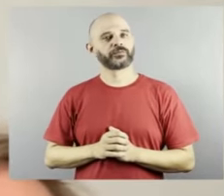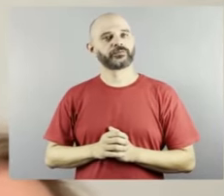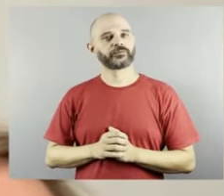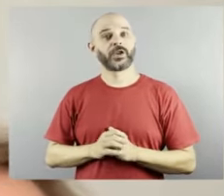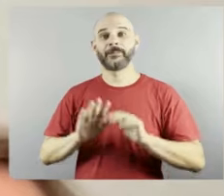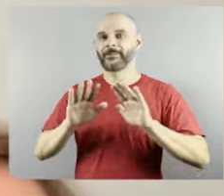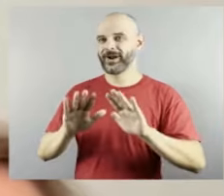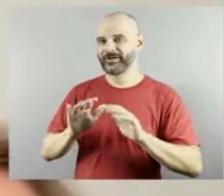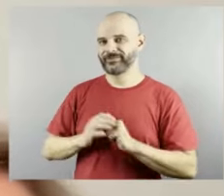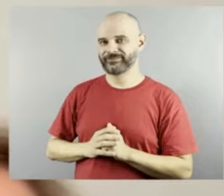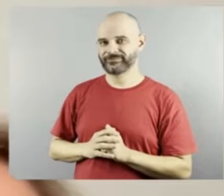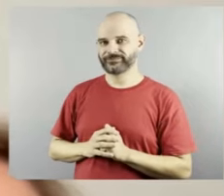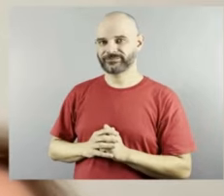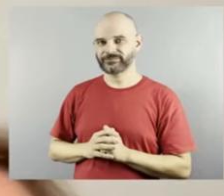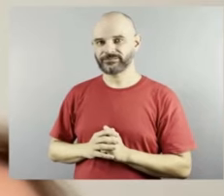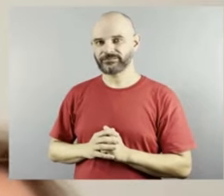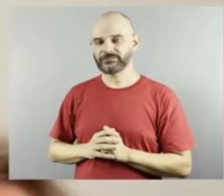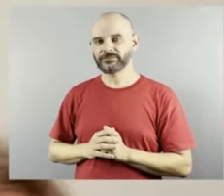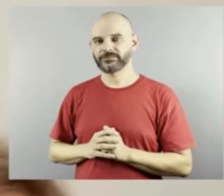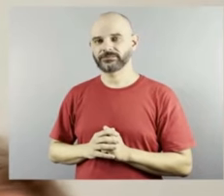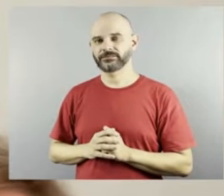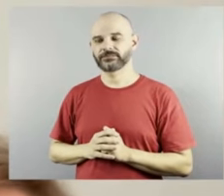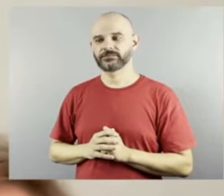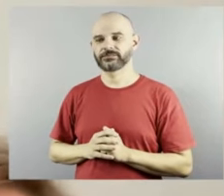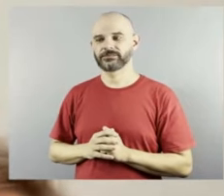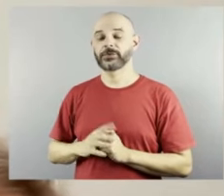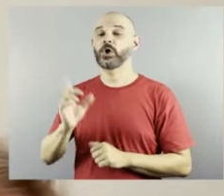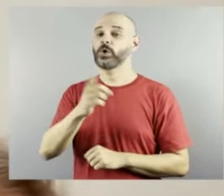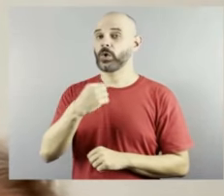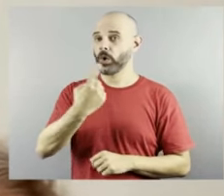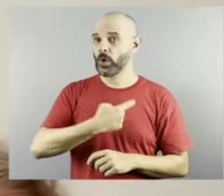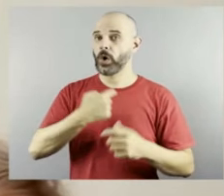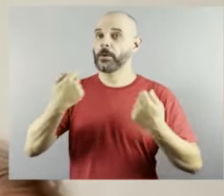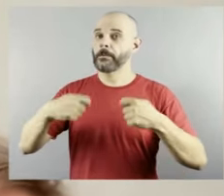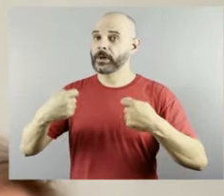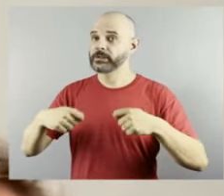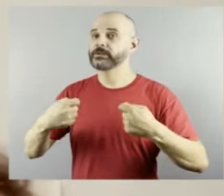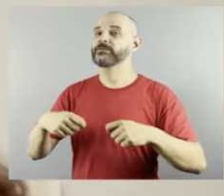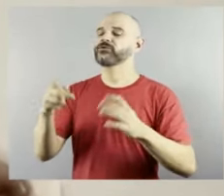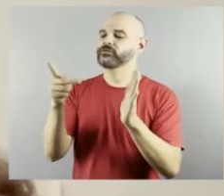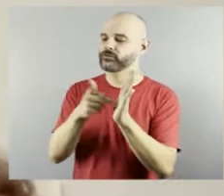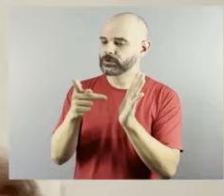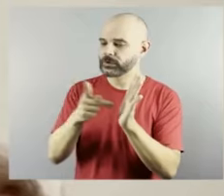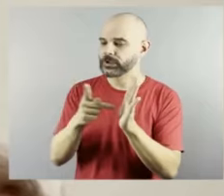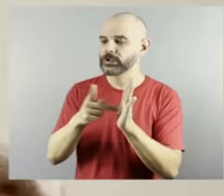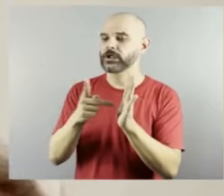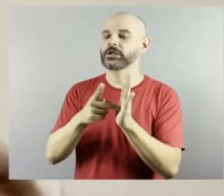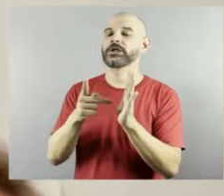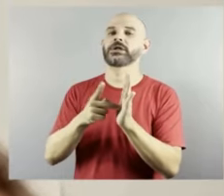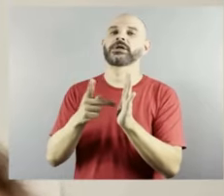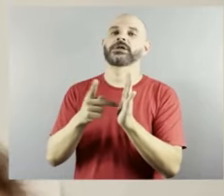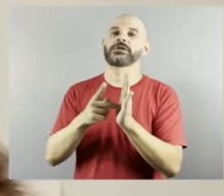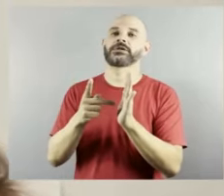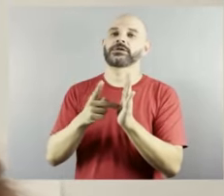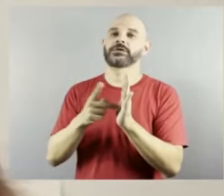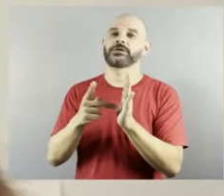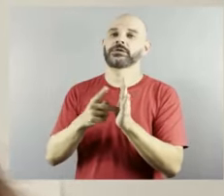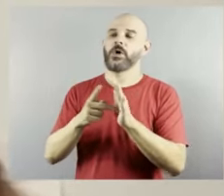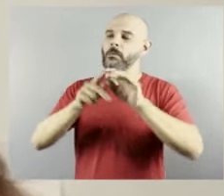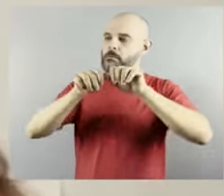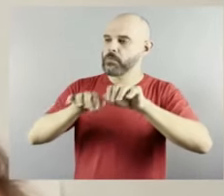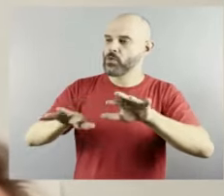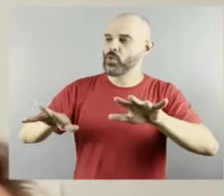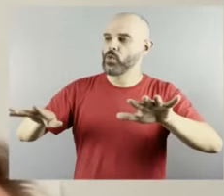nós precisamos realmente chegar nos espaços que as pessoas ainda estão